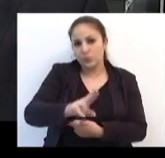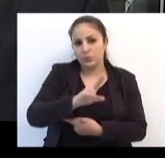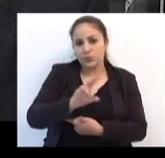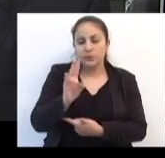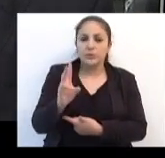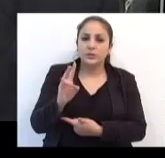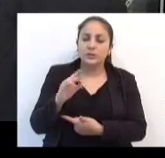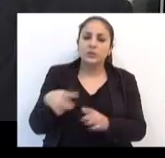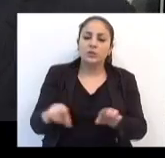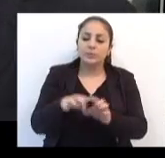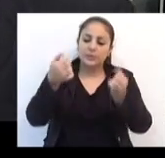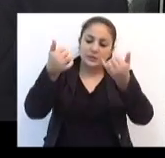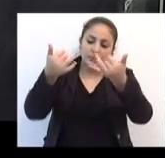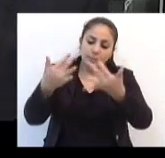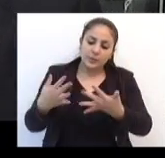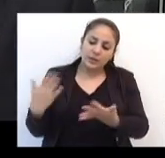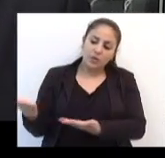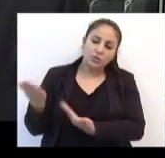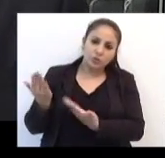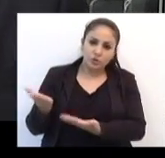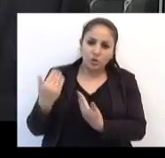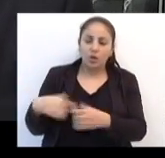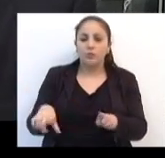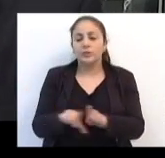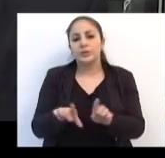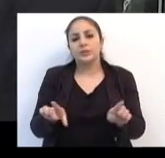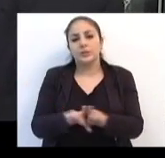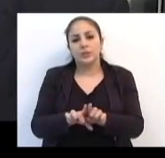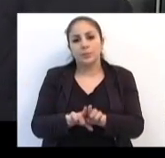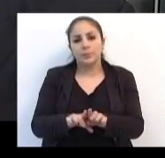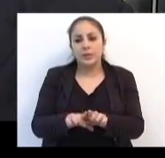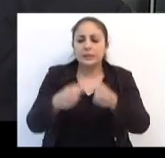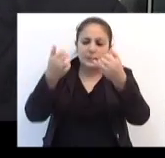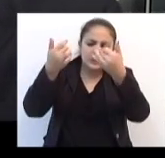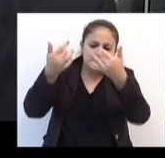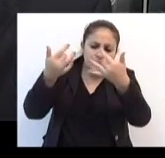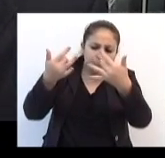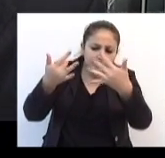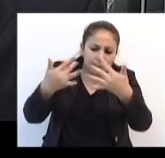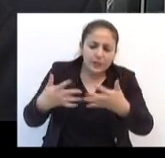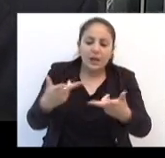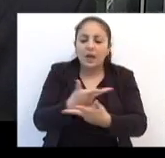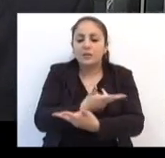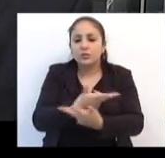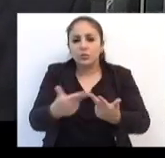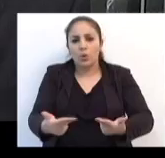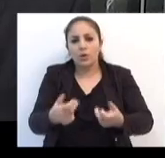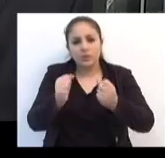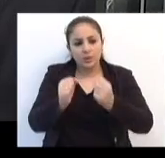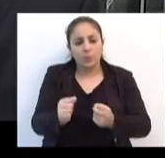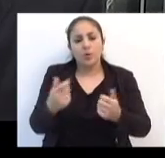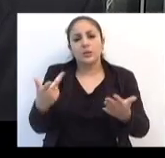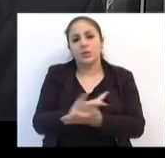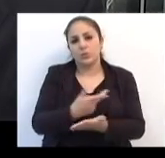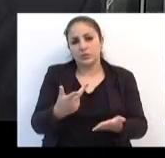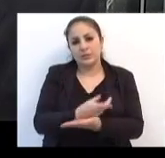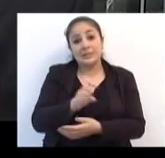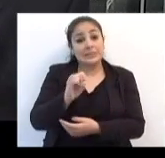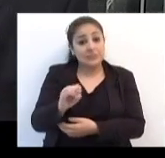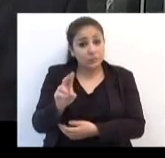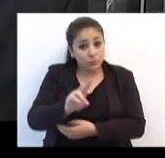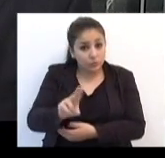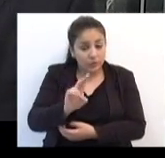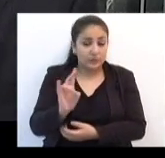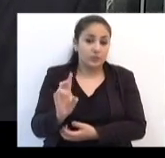Conscientizar os nossos adolescentes, conscientizar os nossos jovens dos males causados pelas drogas.